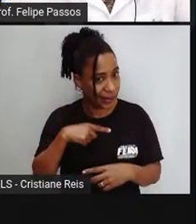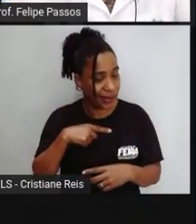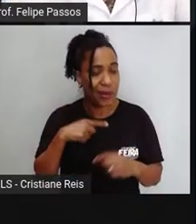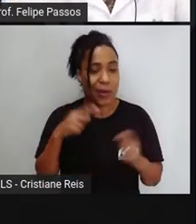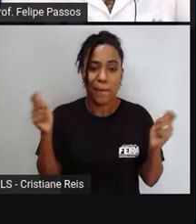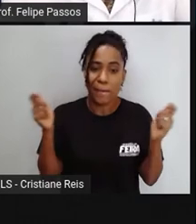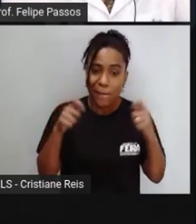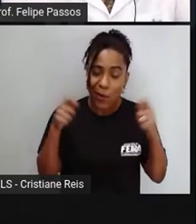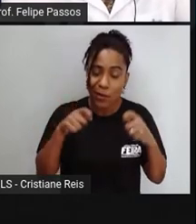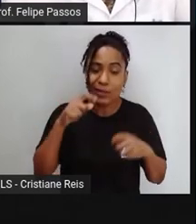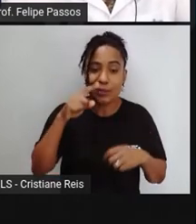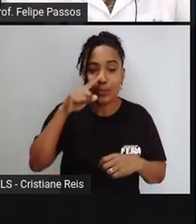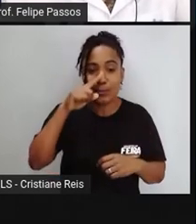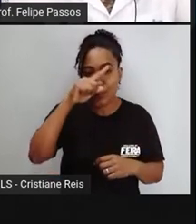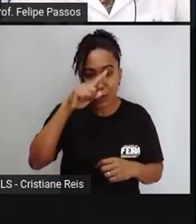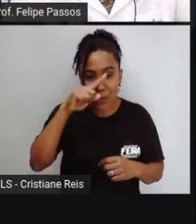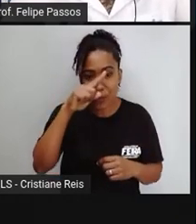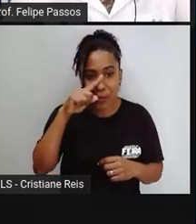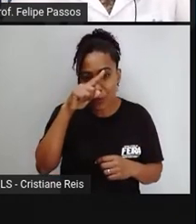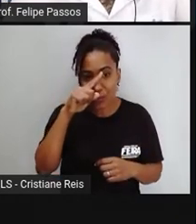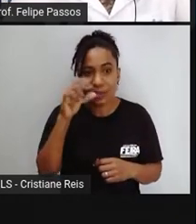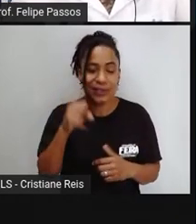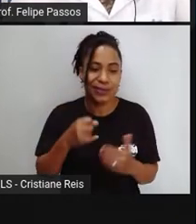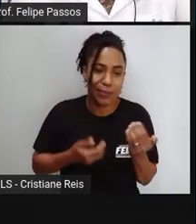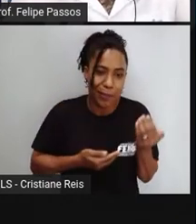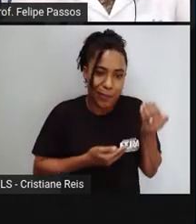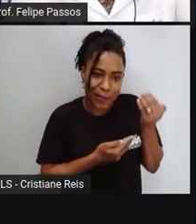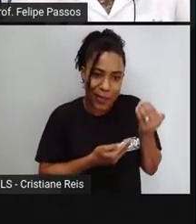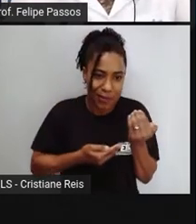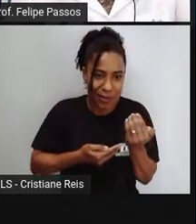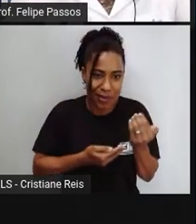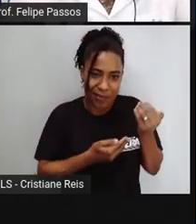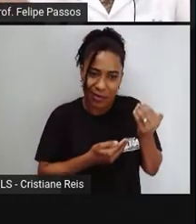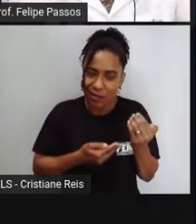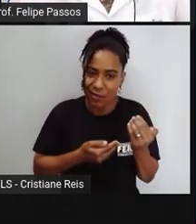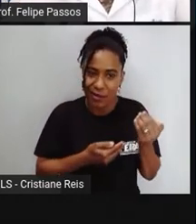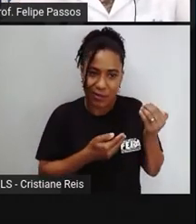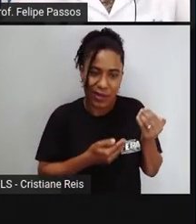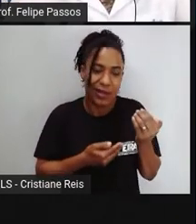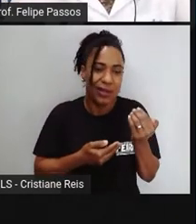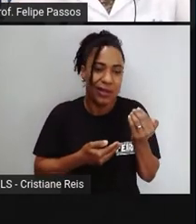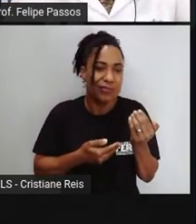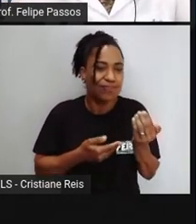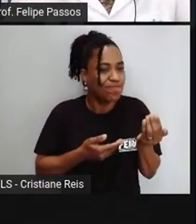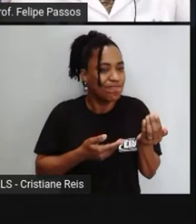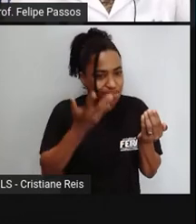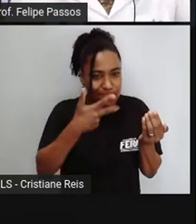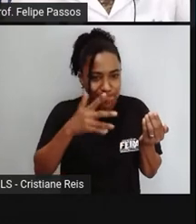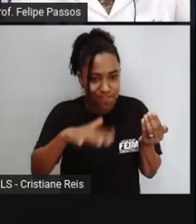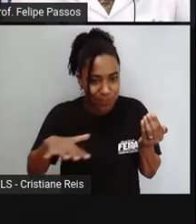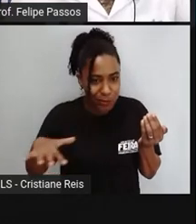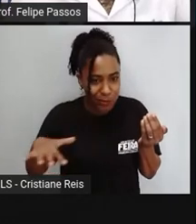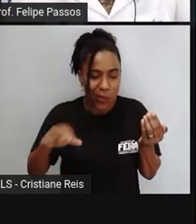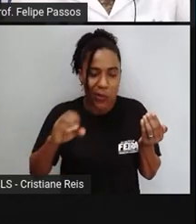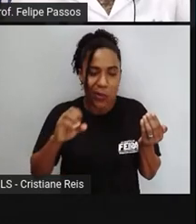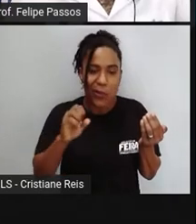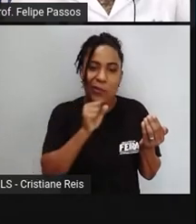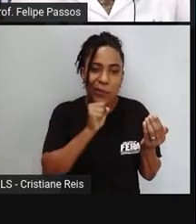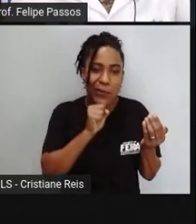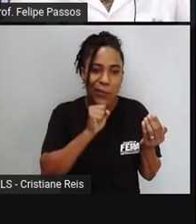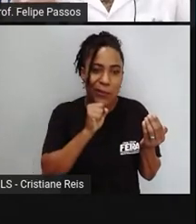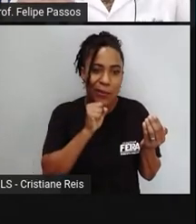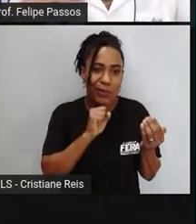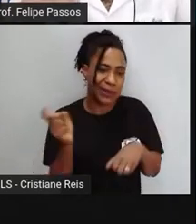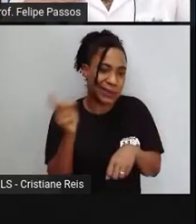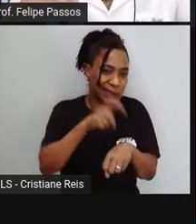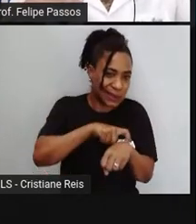se a pessoa picada for um nenenzinho, uma criança muito novinha, ou um idoso já, né? Ou pessoas com doença cardíaca.